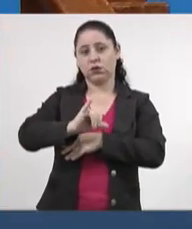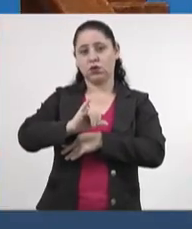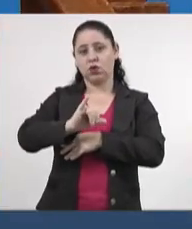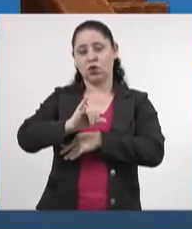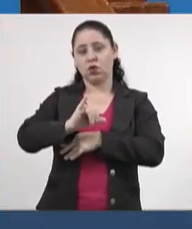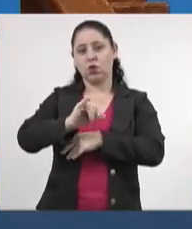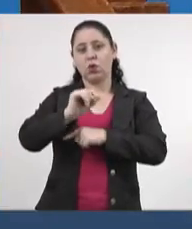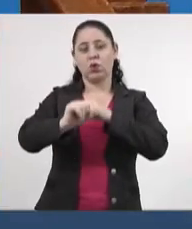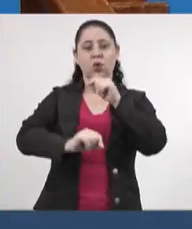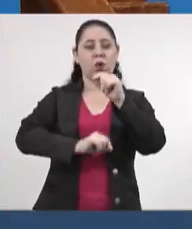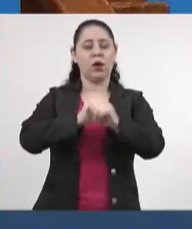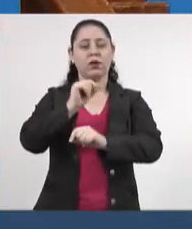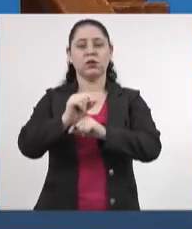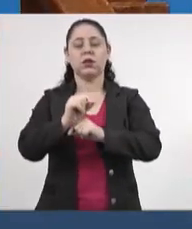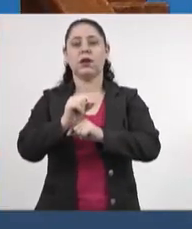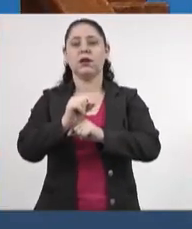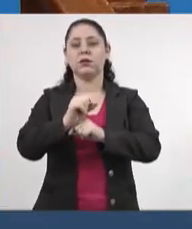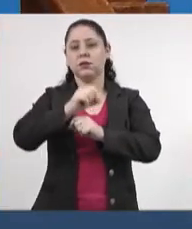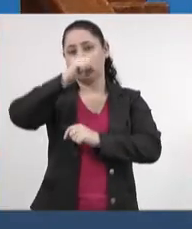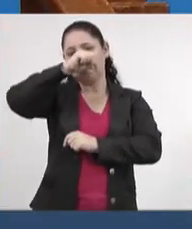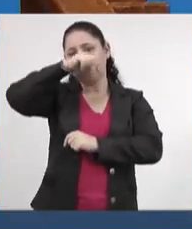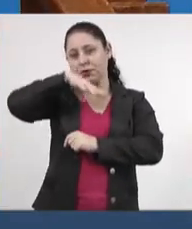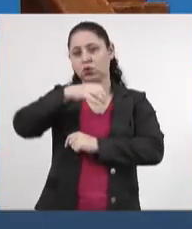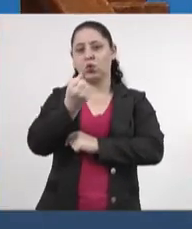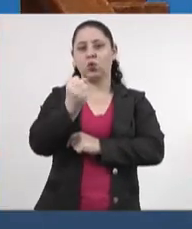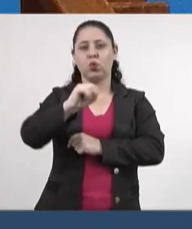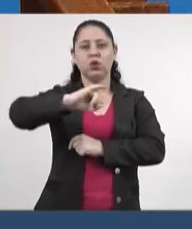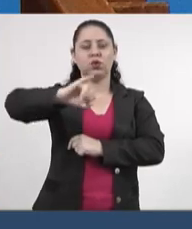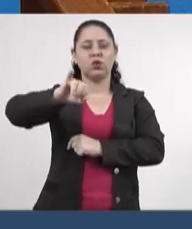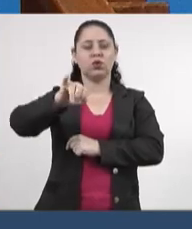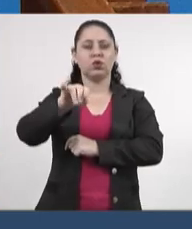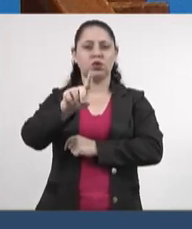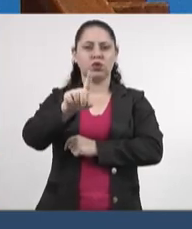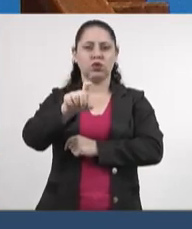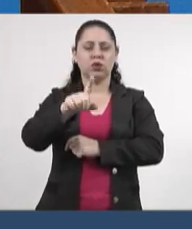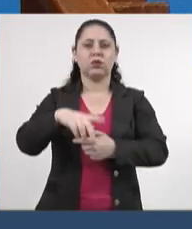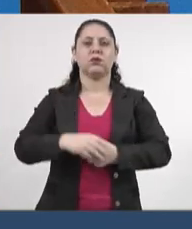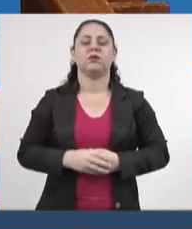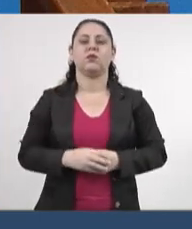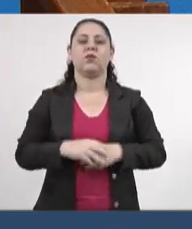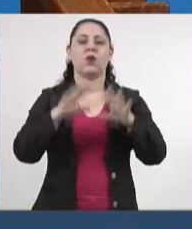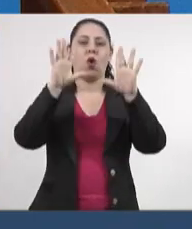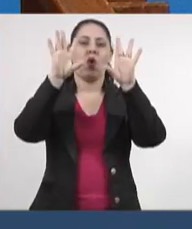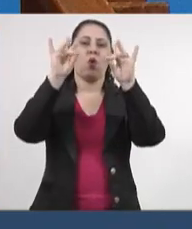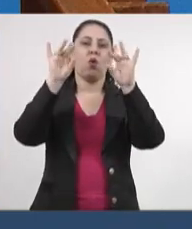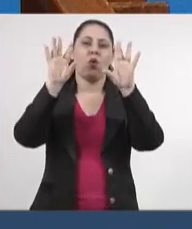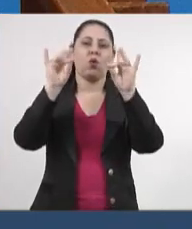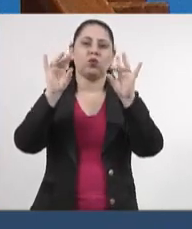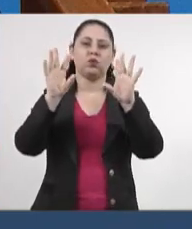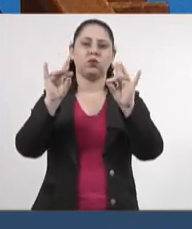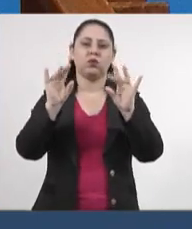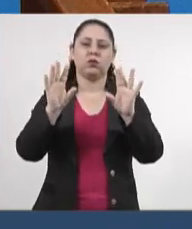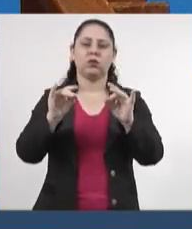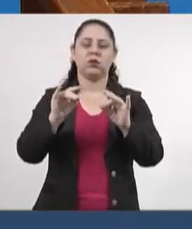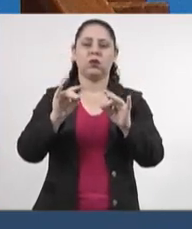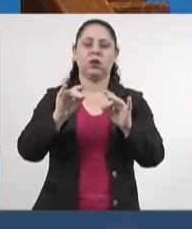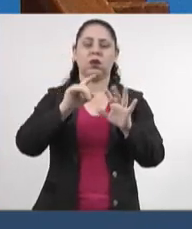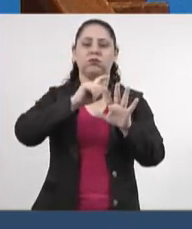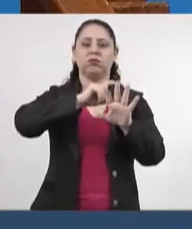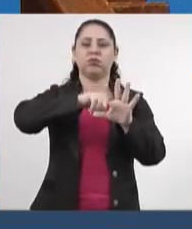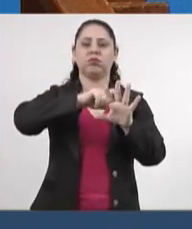violentos do 8 de janeiro? Quer dizer, um puro conteúdo ideológico